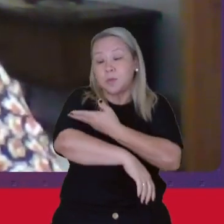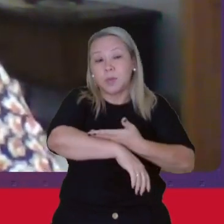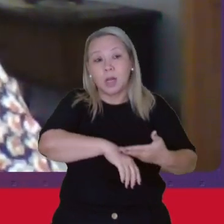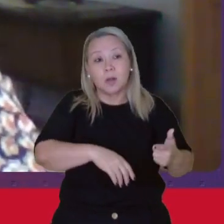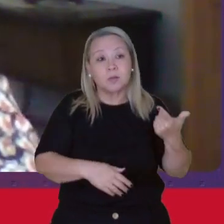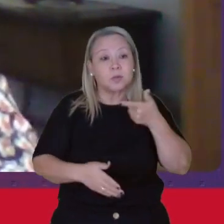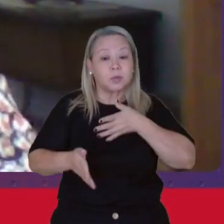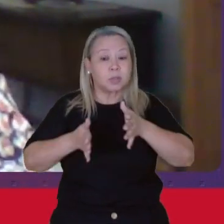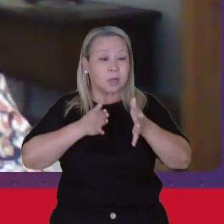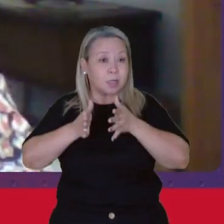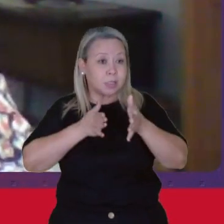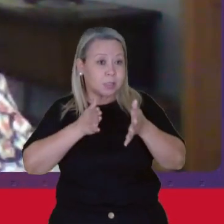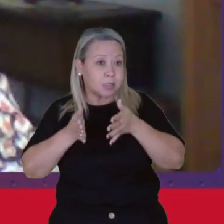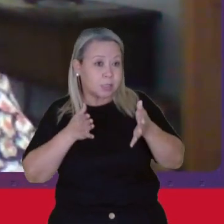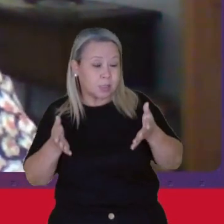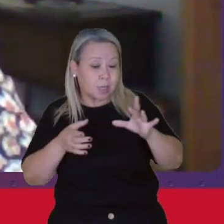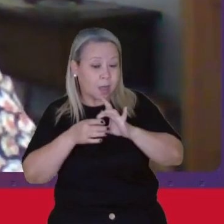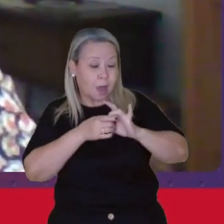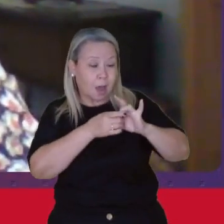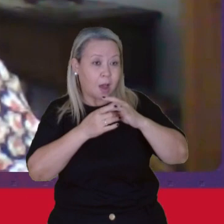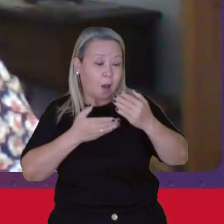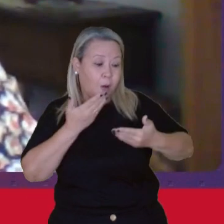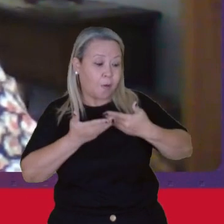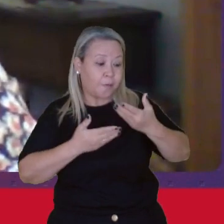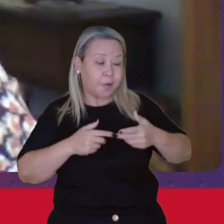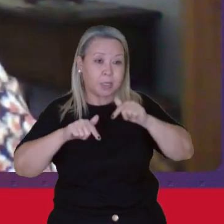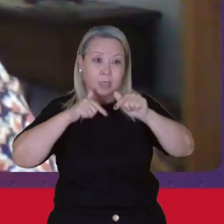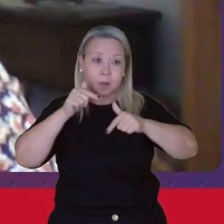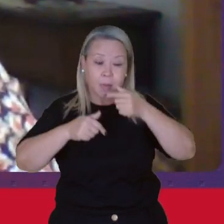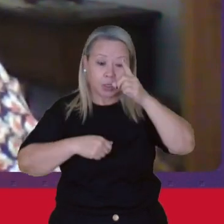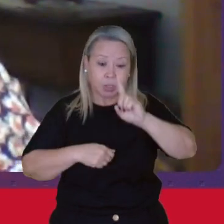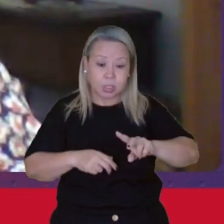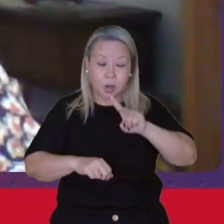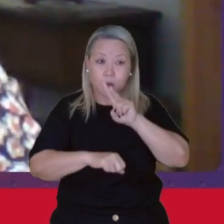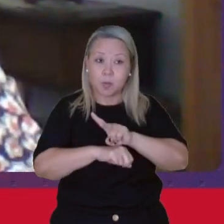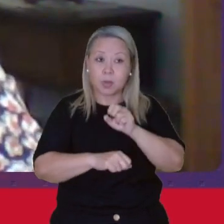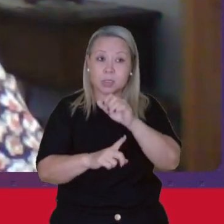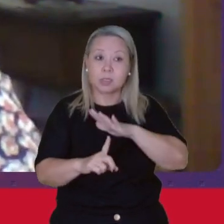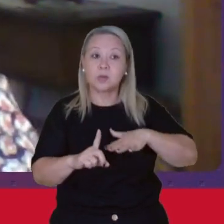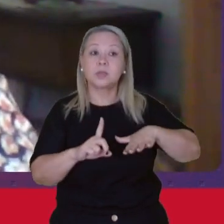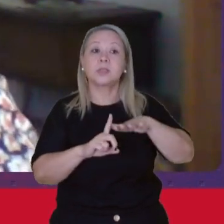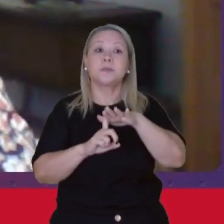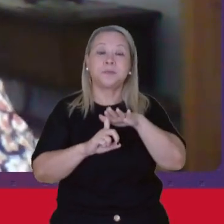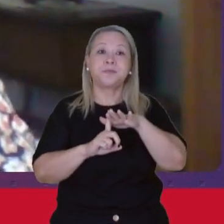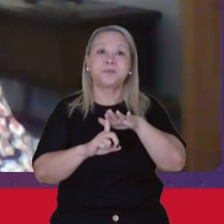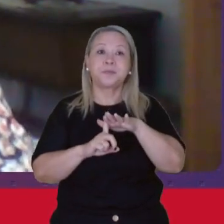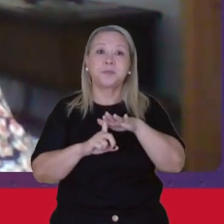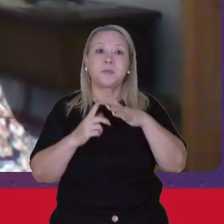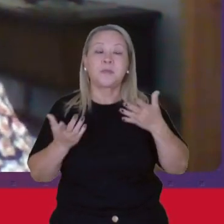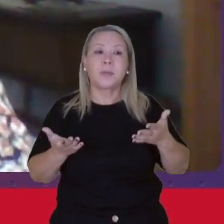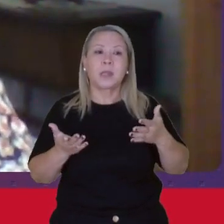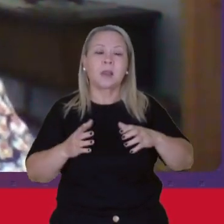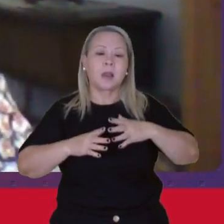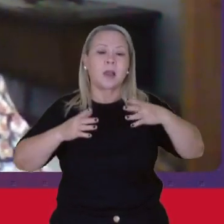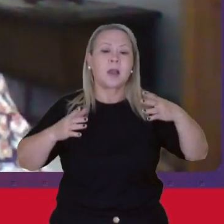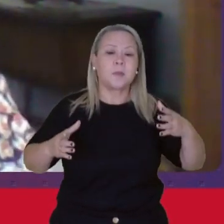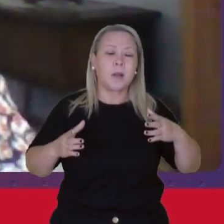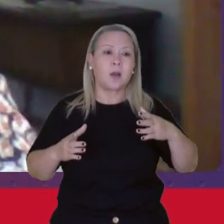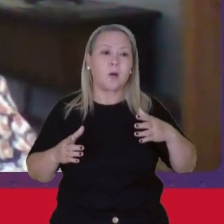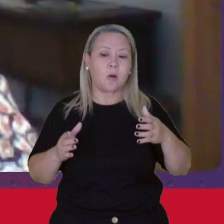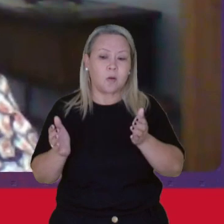acesso a um vínculo de trabalho com direitos, proteção social E a maior parte da